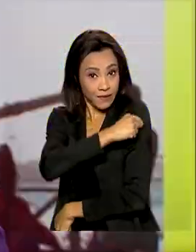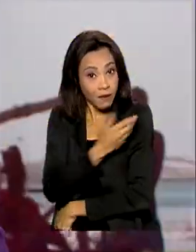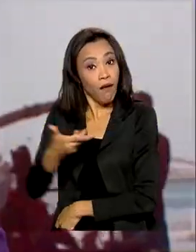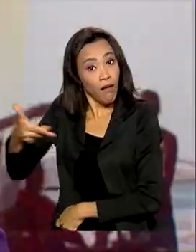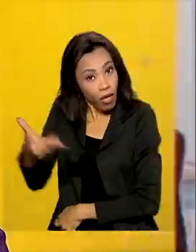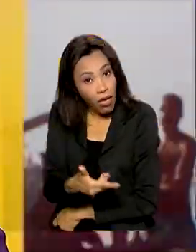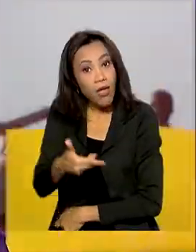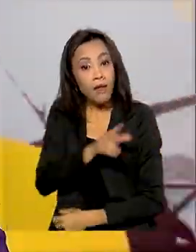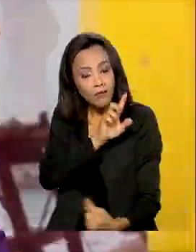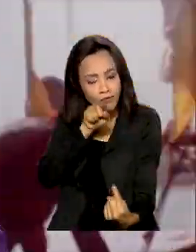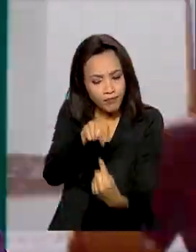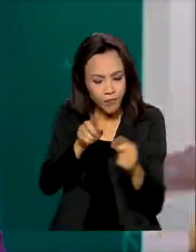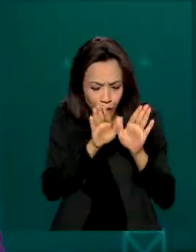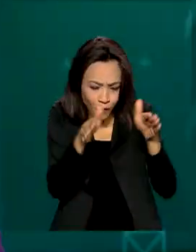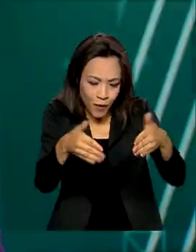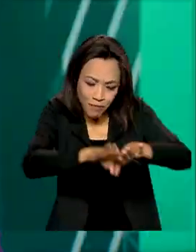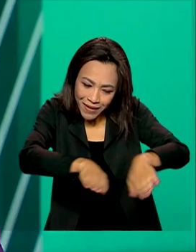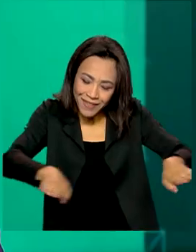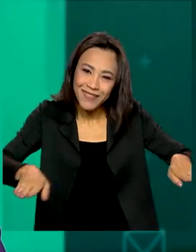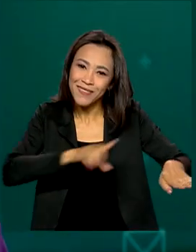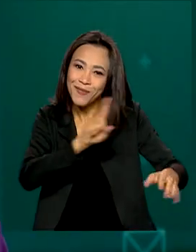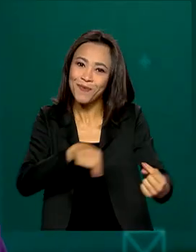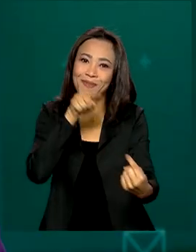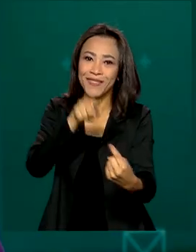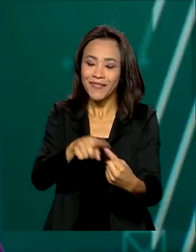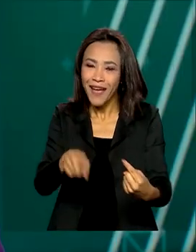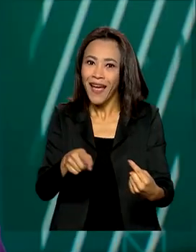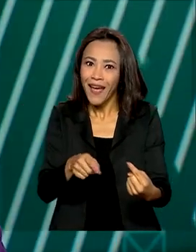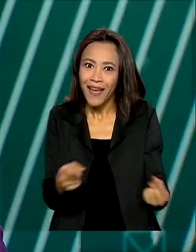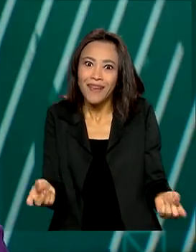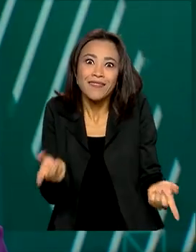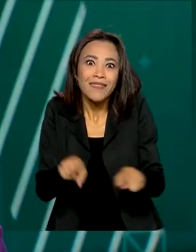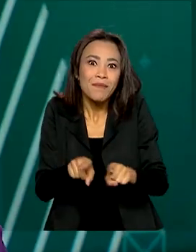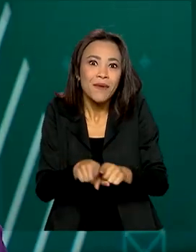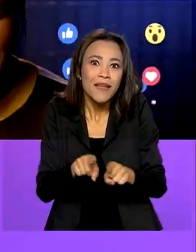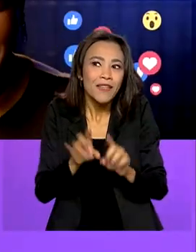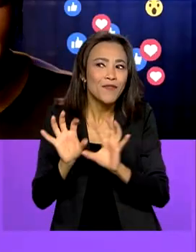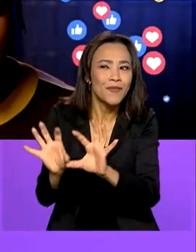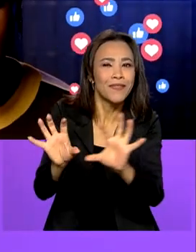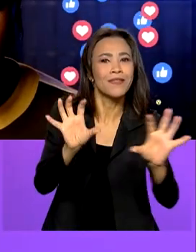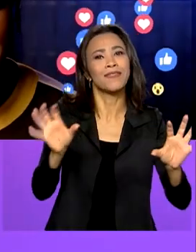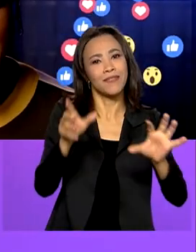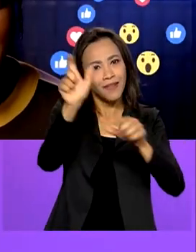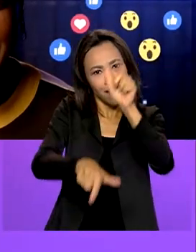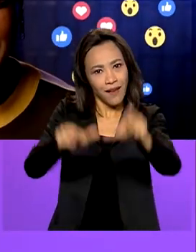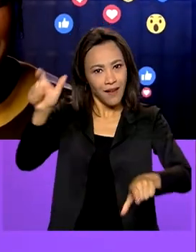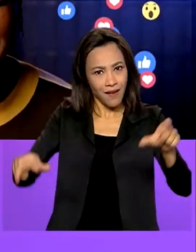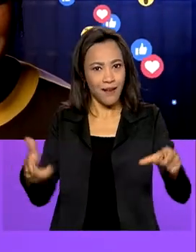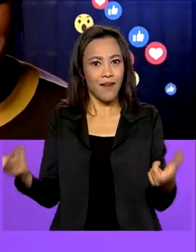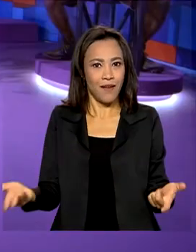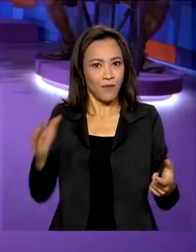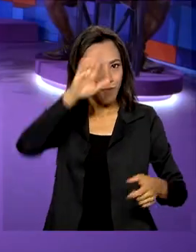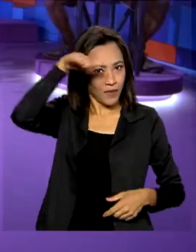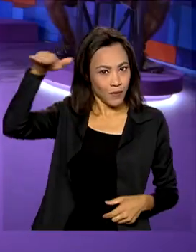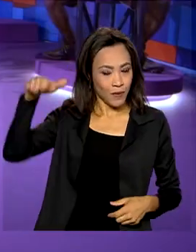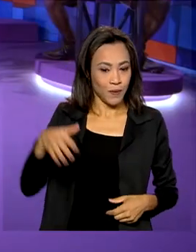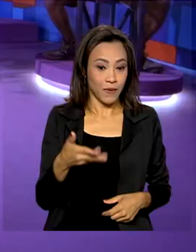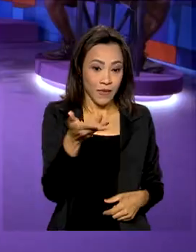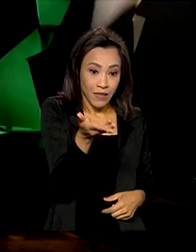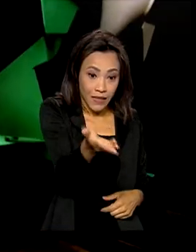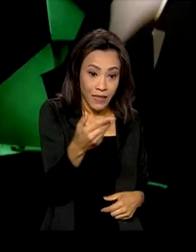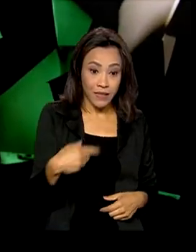para crianças, a mensagem também tem a meta de sensibilizar os adultos. Durante o campeonato de um jogo de